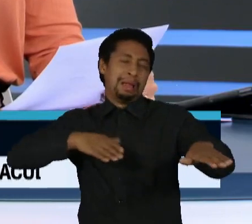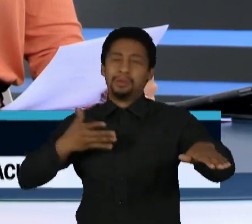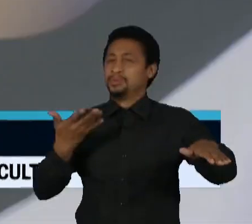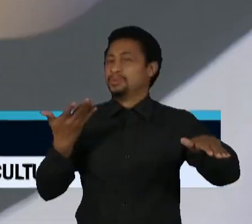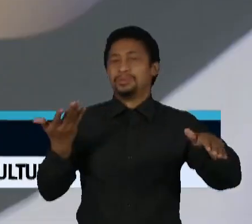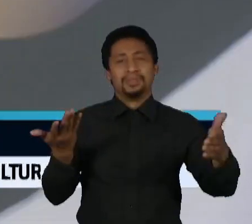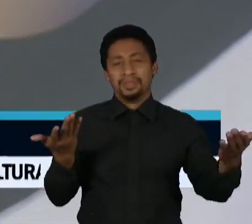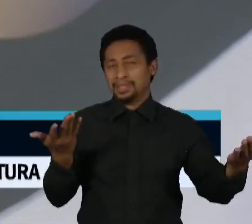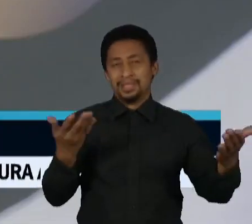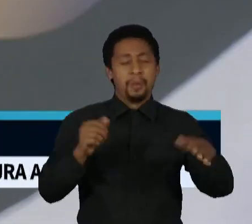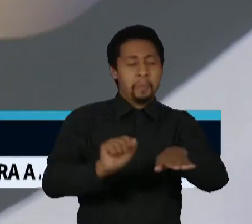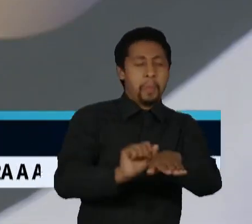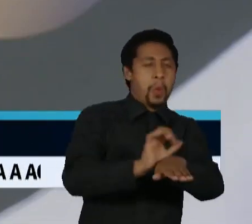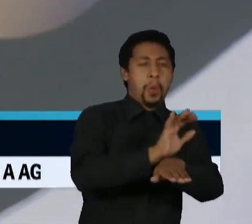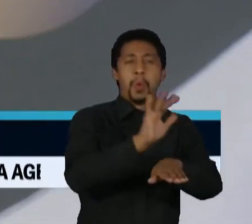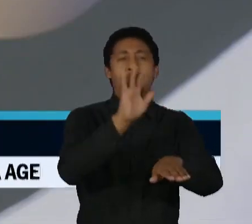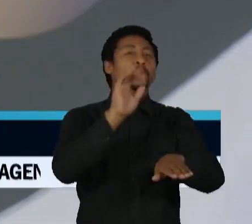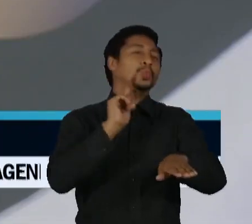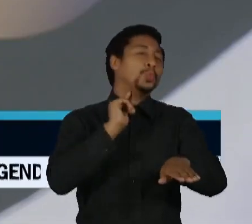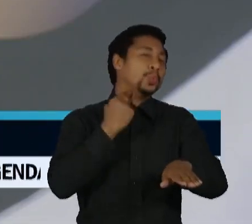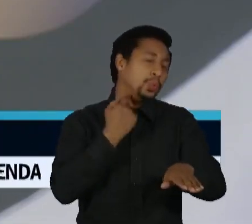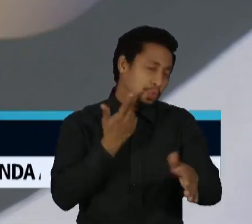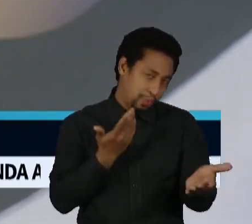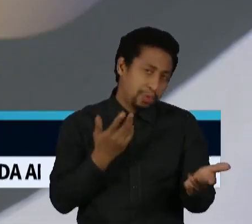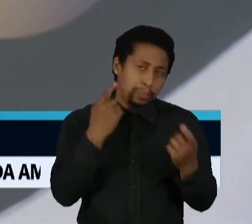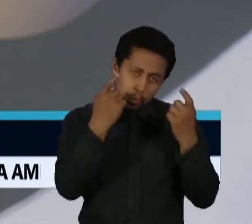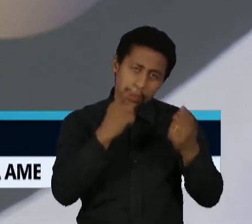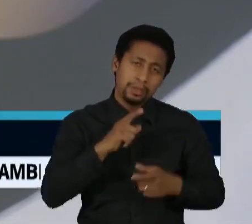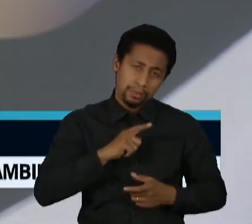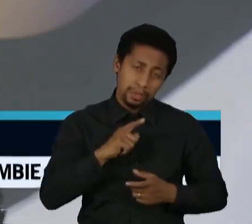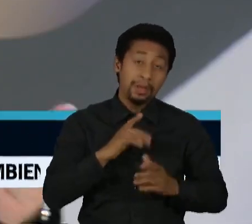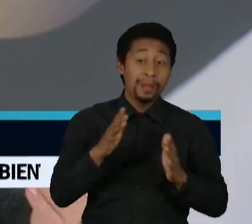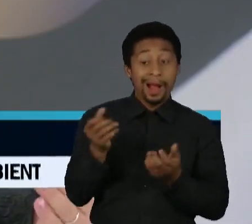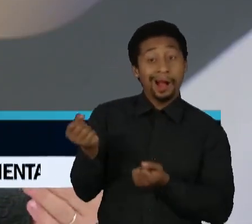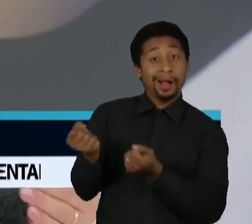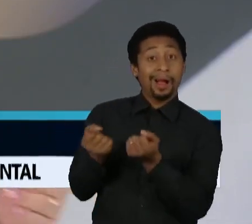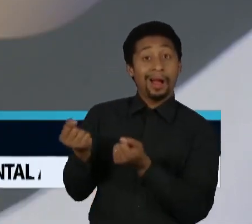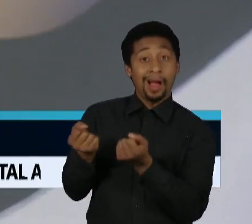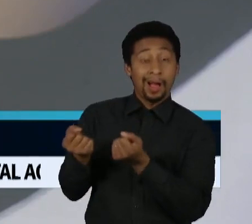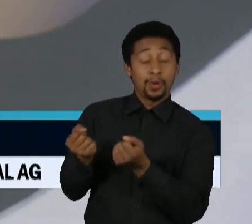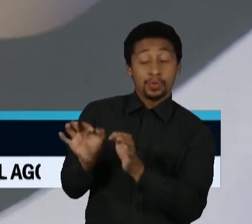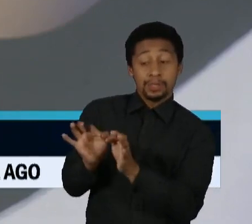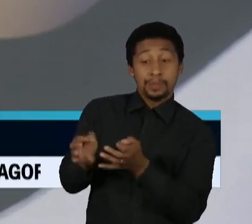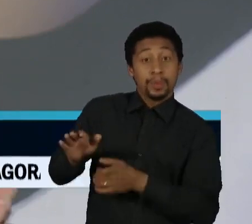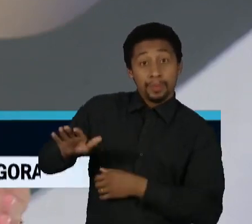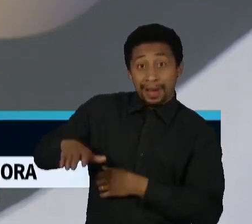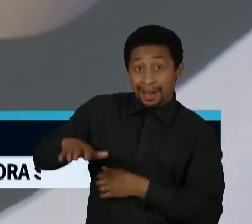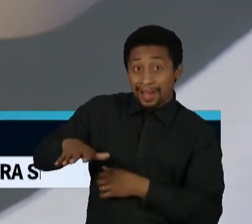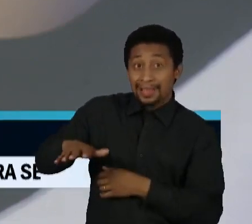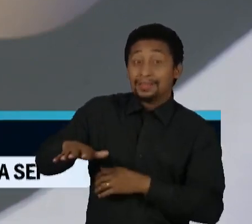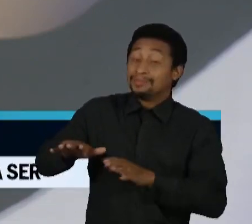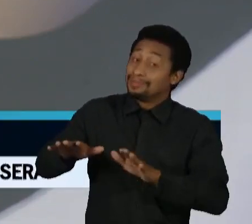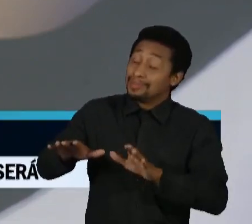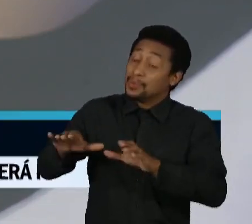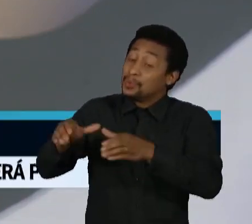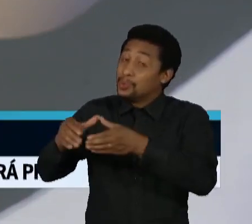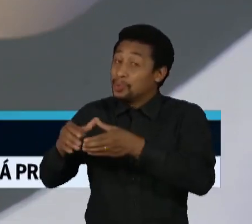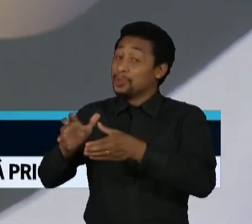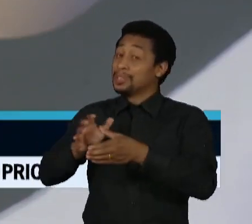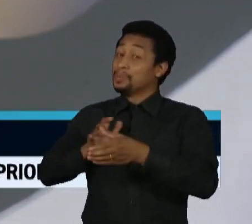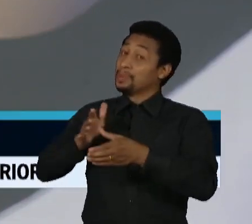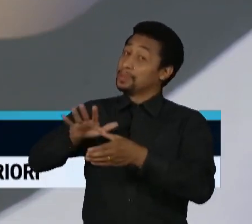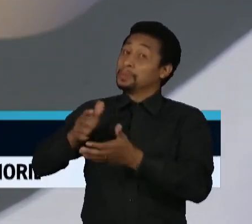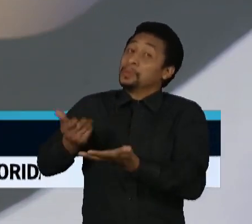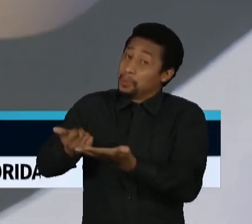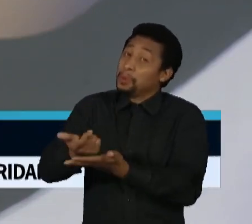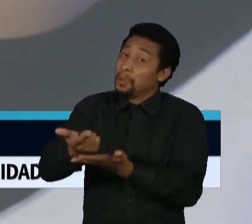seria a alternativa para uma parte significante da população. Então, a gente vê aí uma preocupação com transportes coletivos, que também foi dita